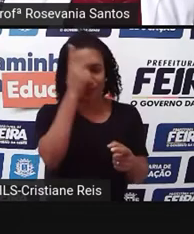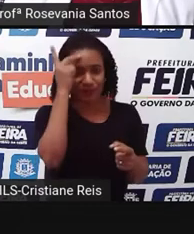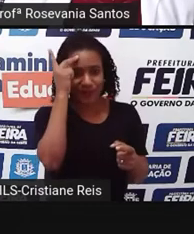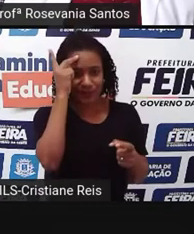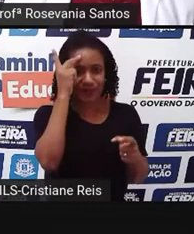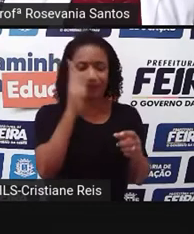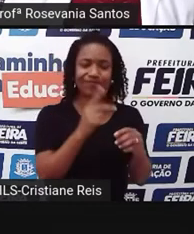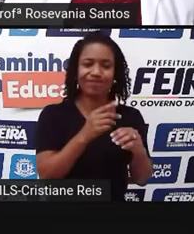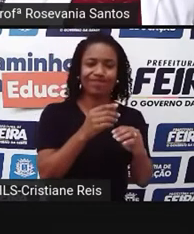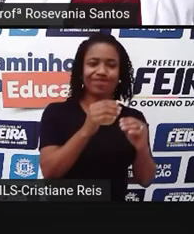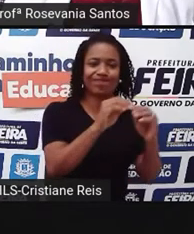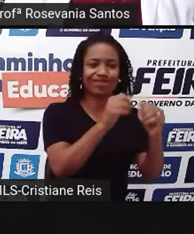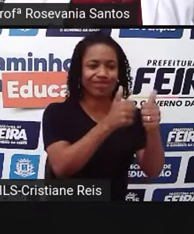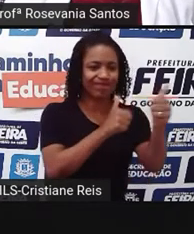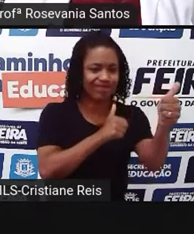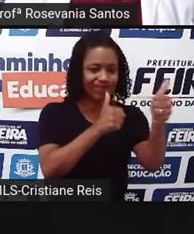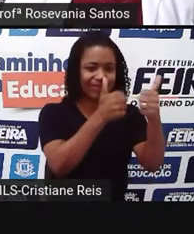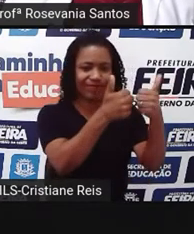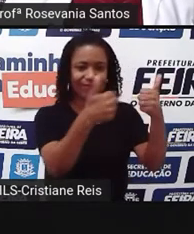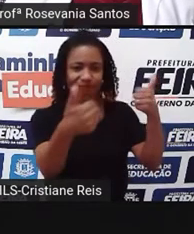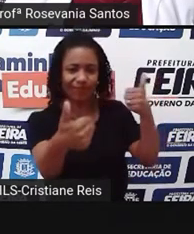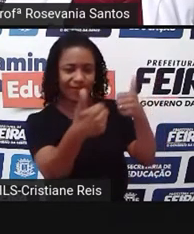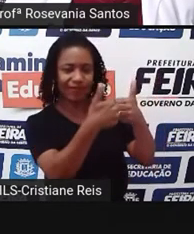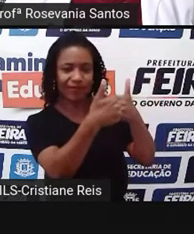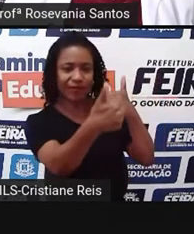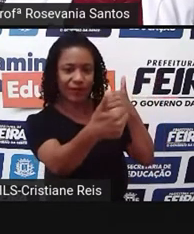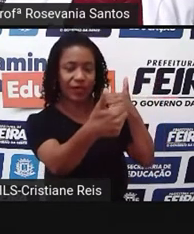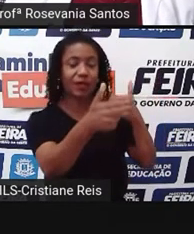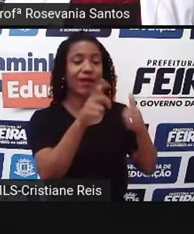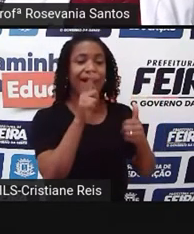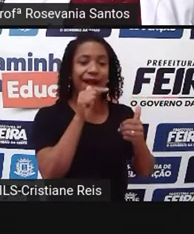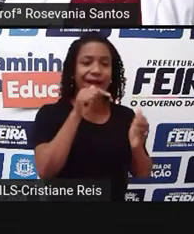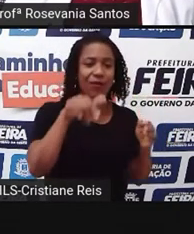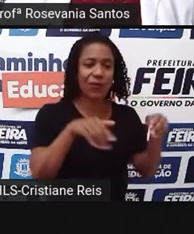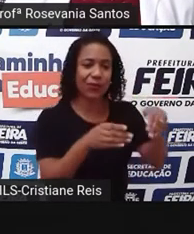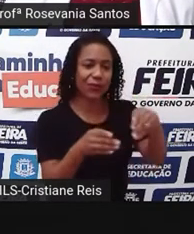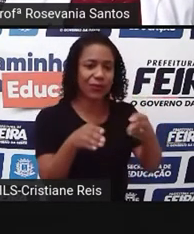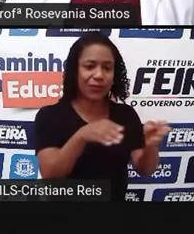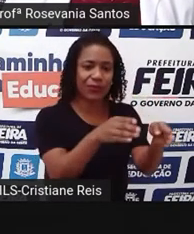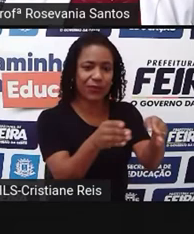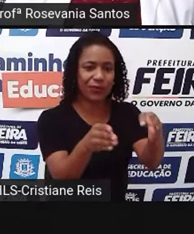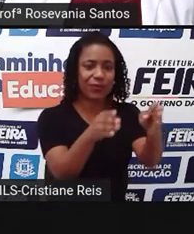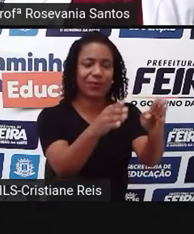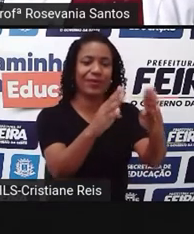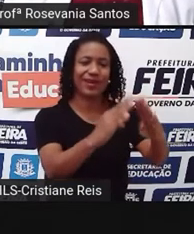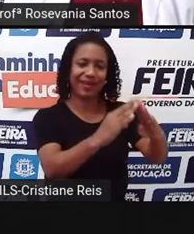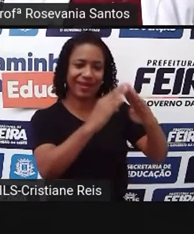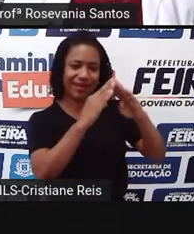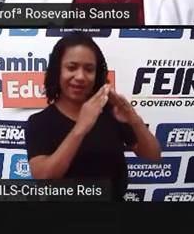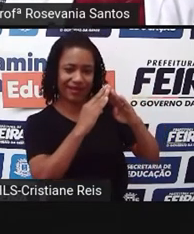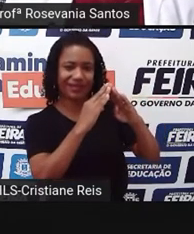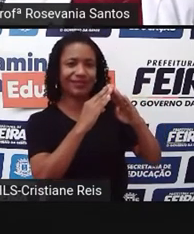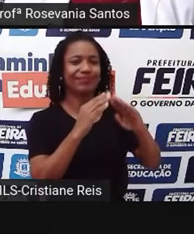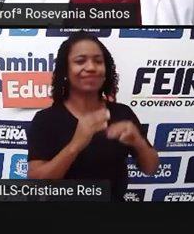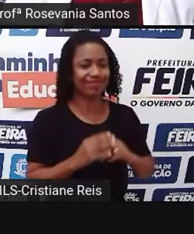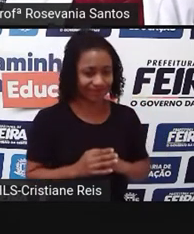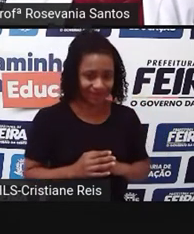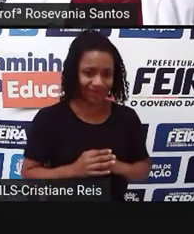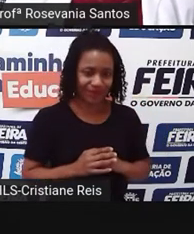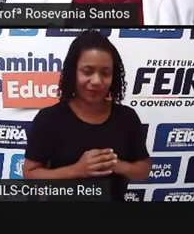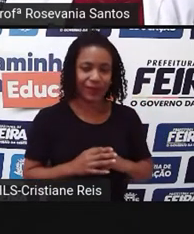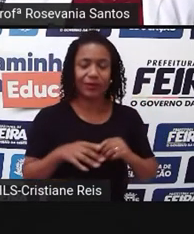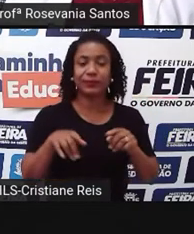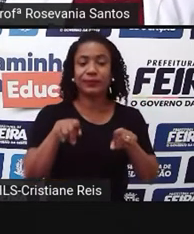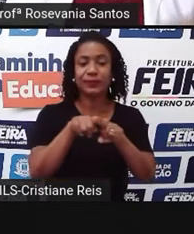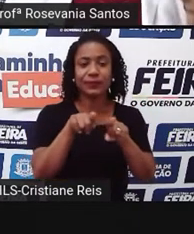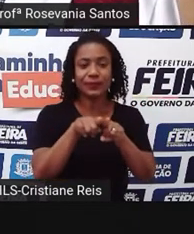mesmo, próximo à área dos rios, que é o que a gente chama de população ribeirinha, embora a gente tenha também um certo